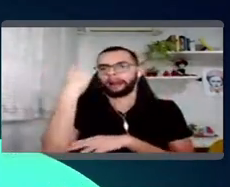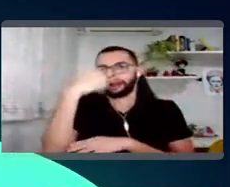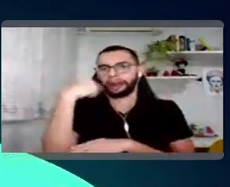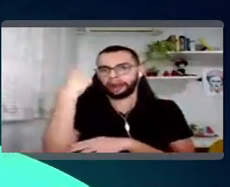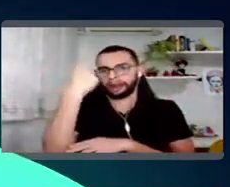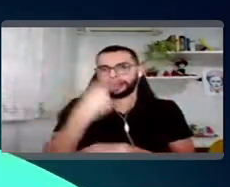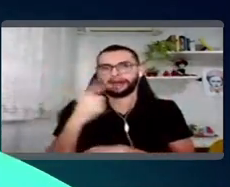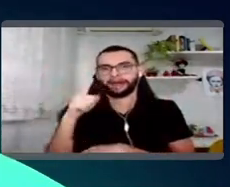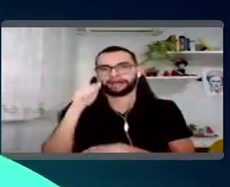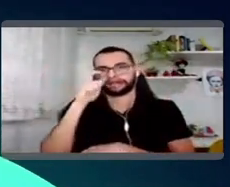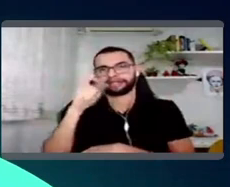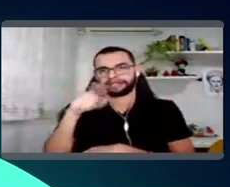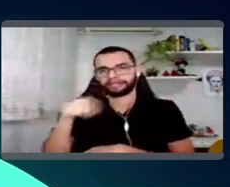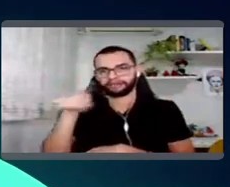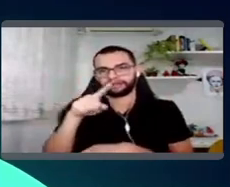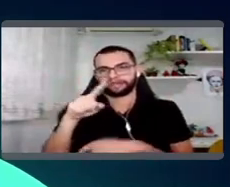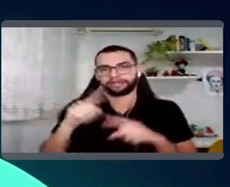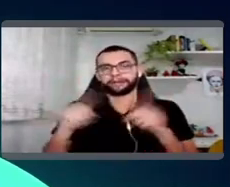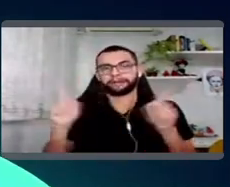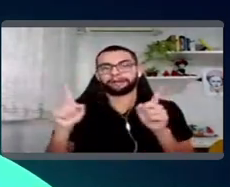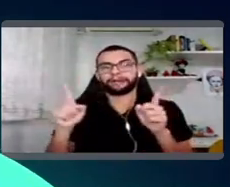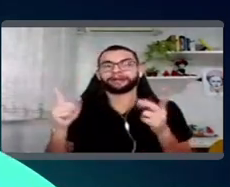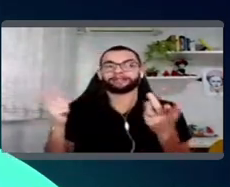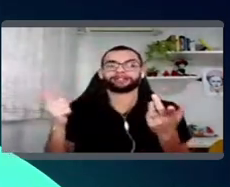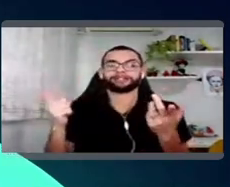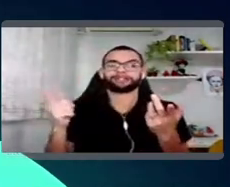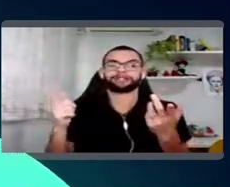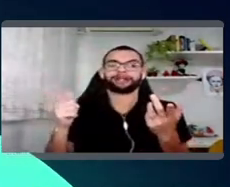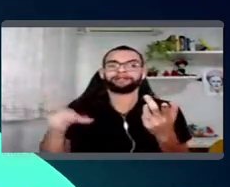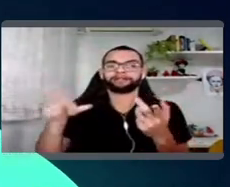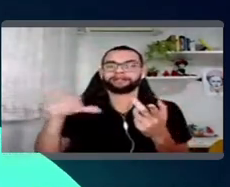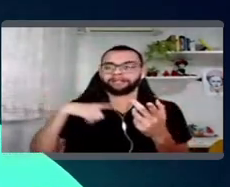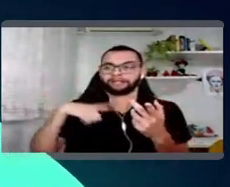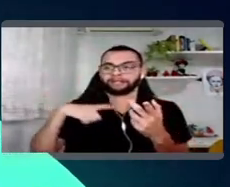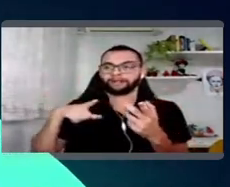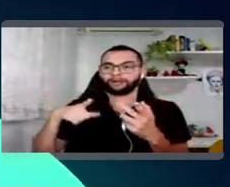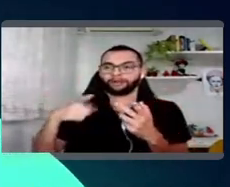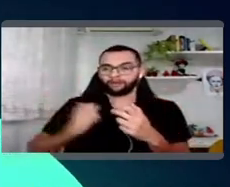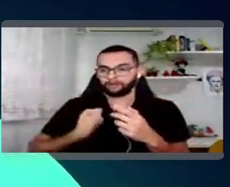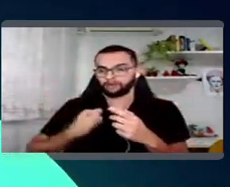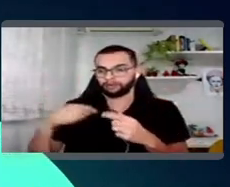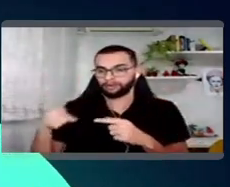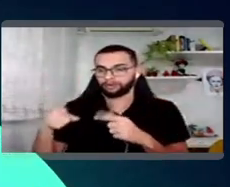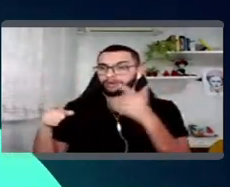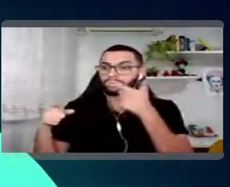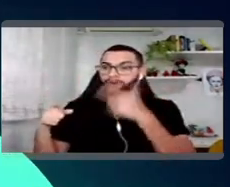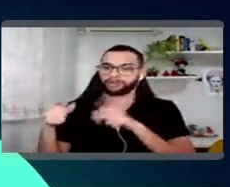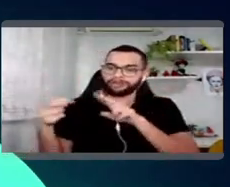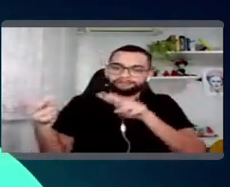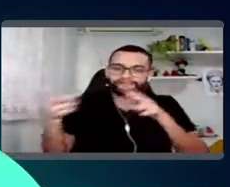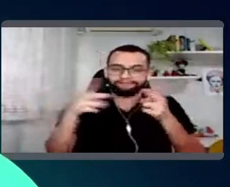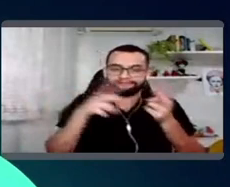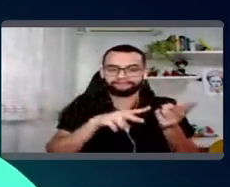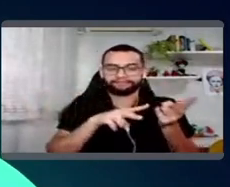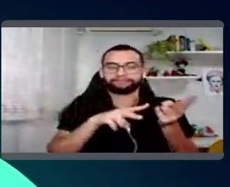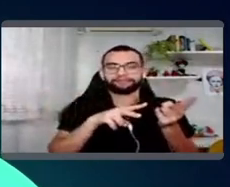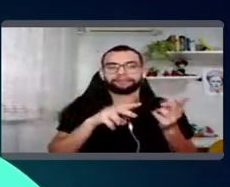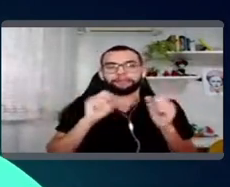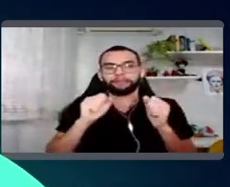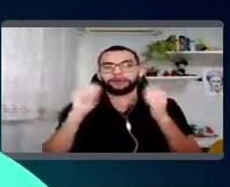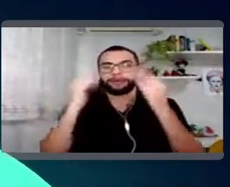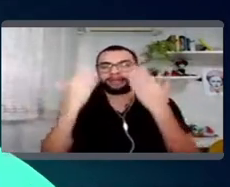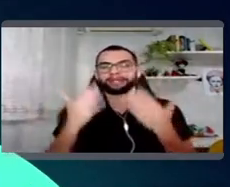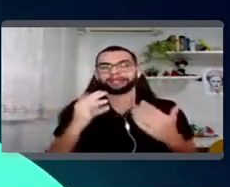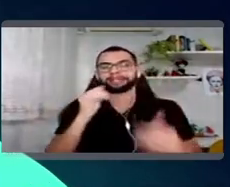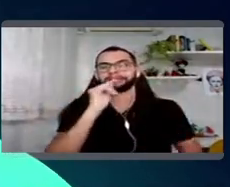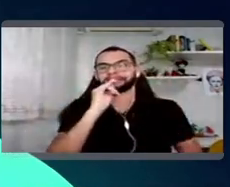de vocês, né, mas basicamente é você pegar aquele, aquela informação, pegar aquele valor e extrair algum valor daquilo, tá? Então, você pode